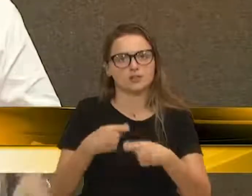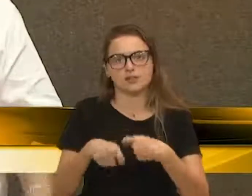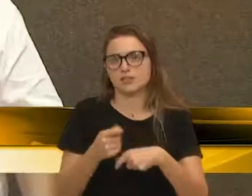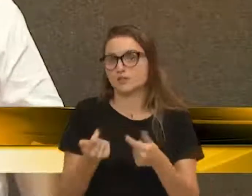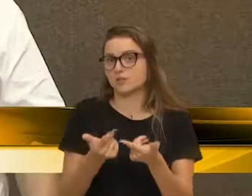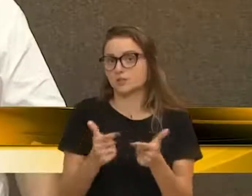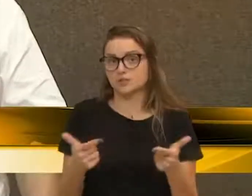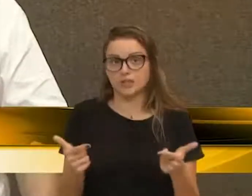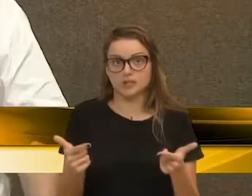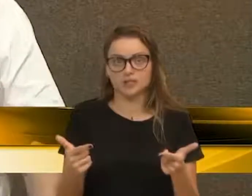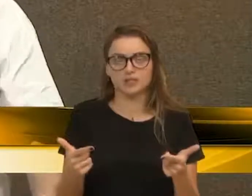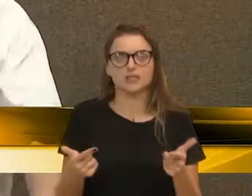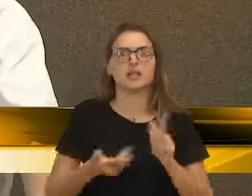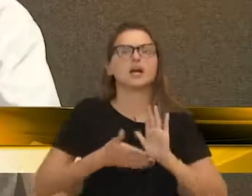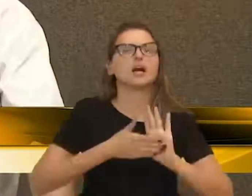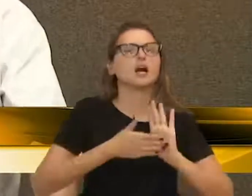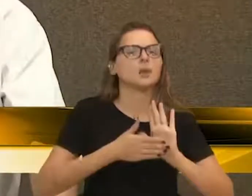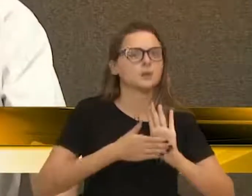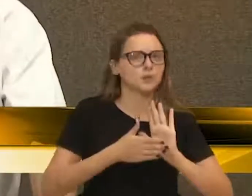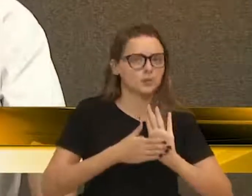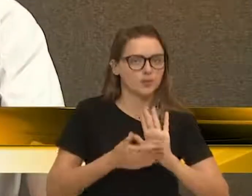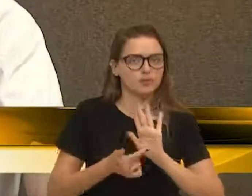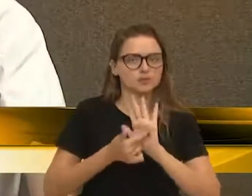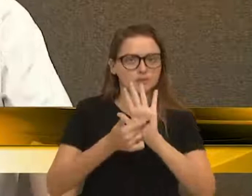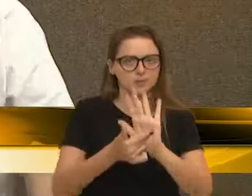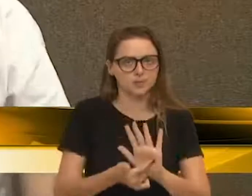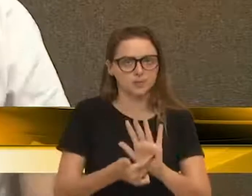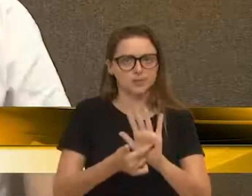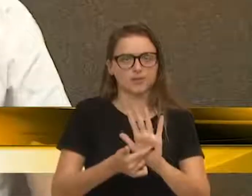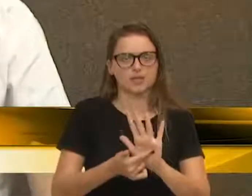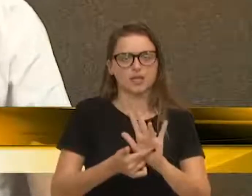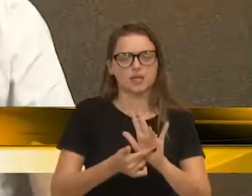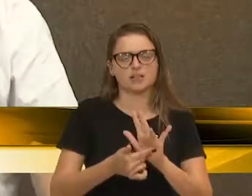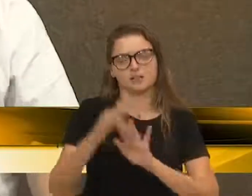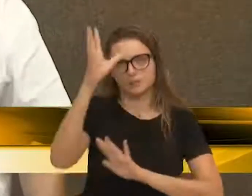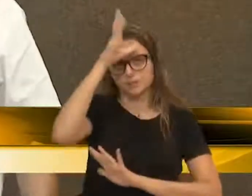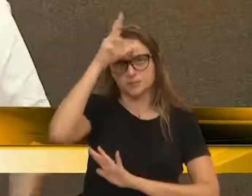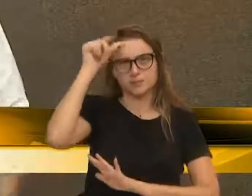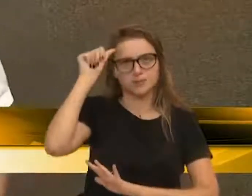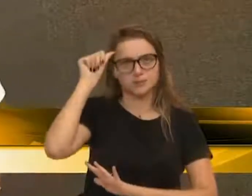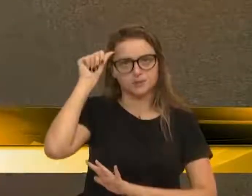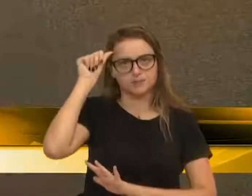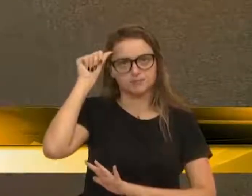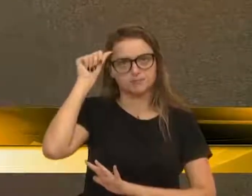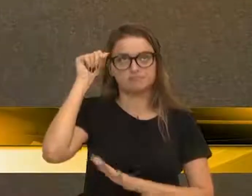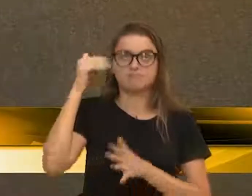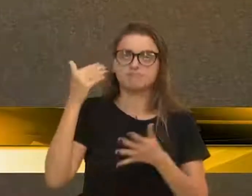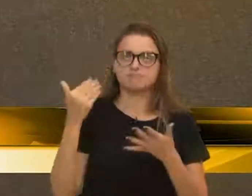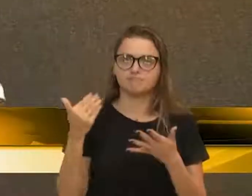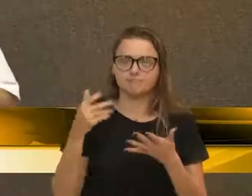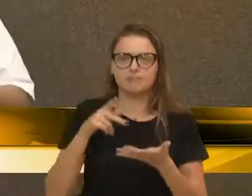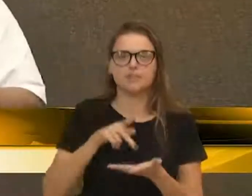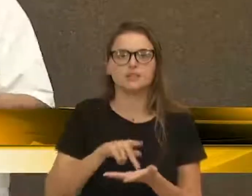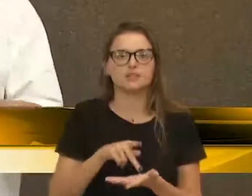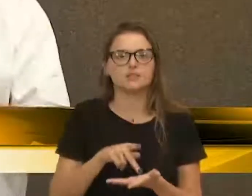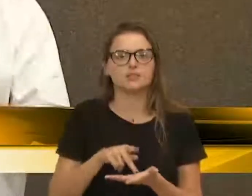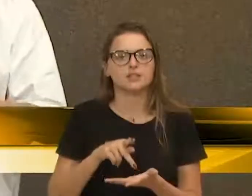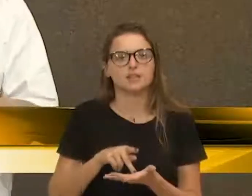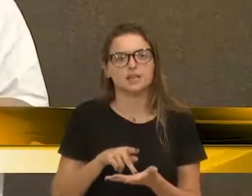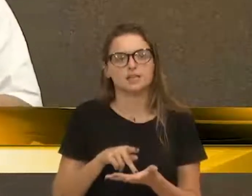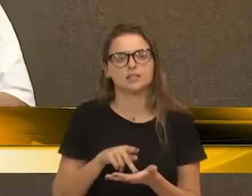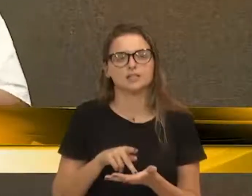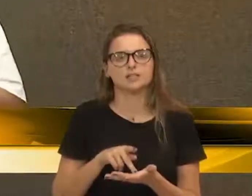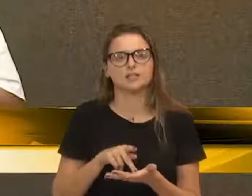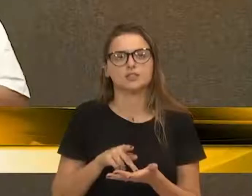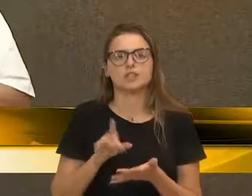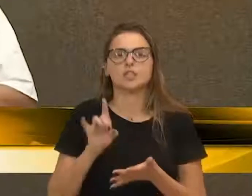Essa proposta apresentada pelo Executivo, ela, na realidade, só